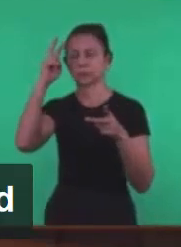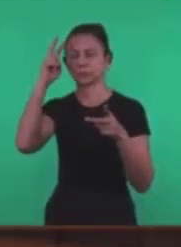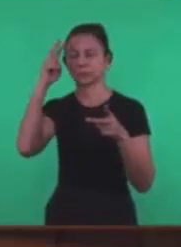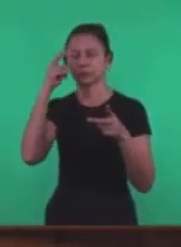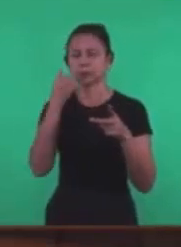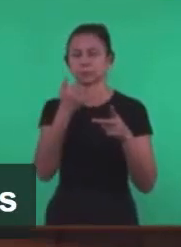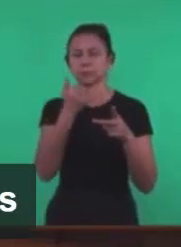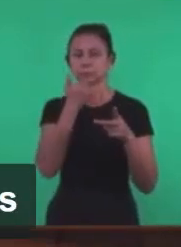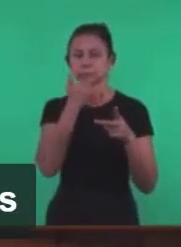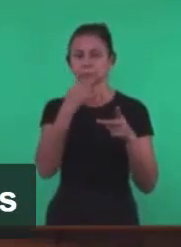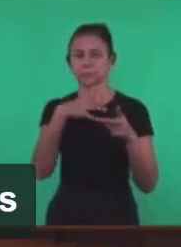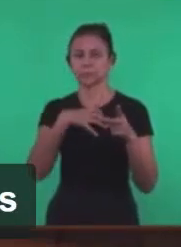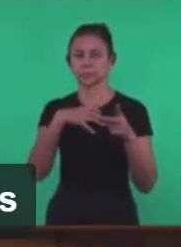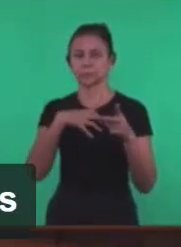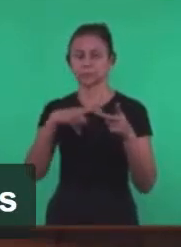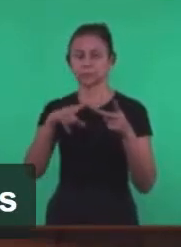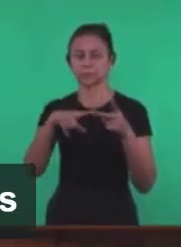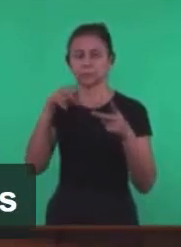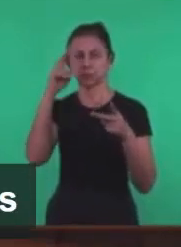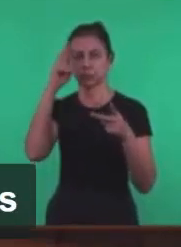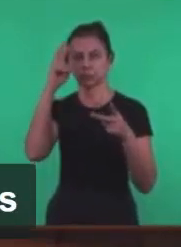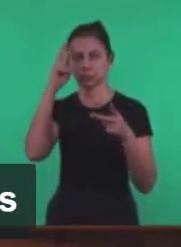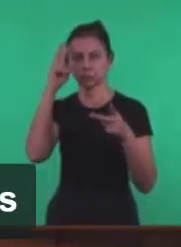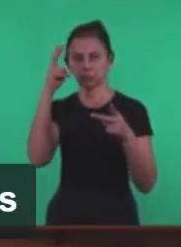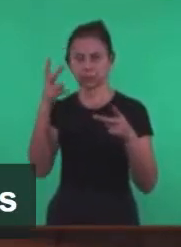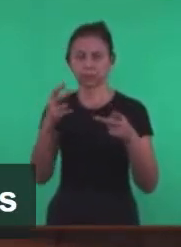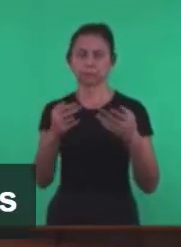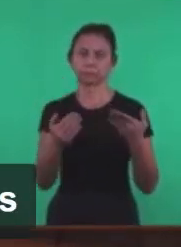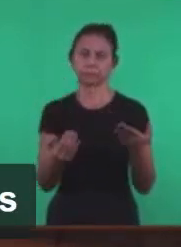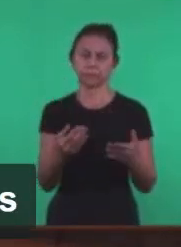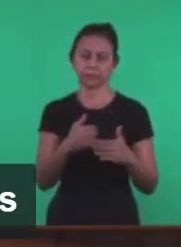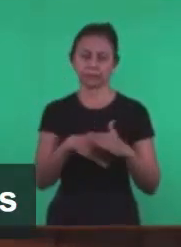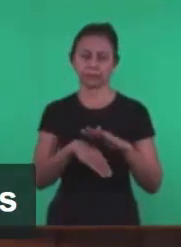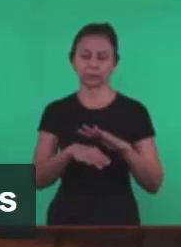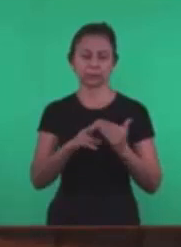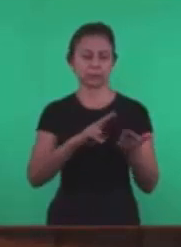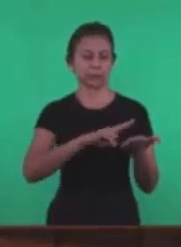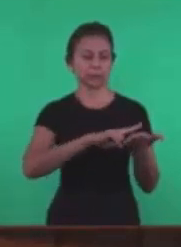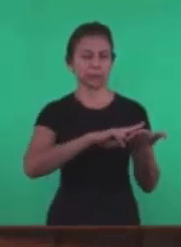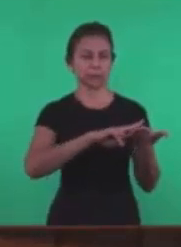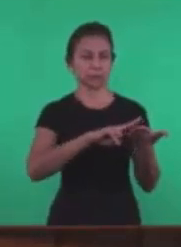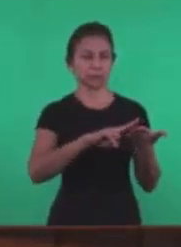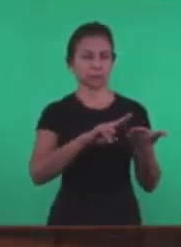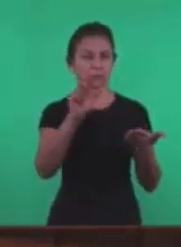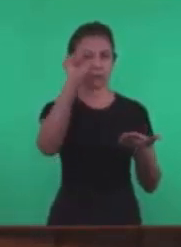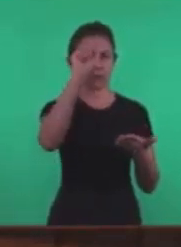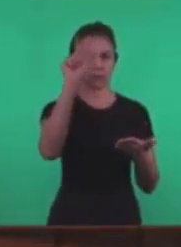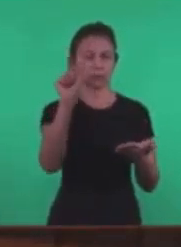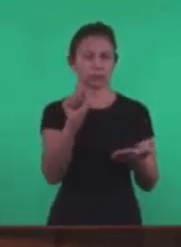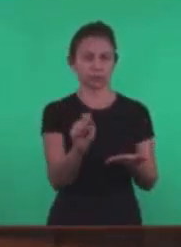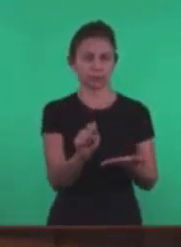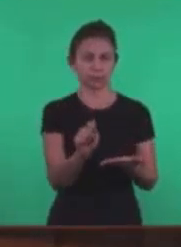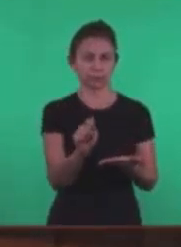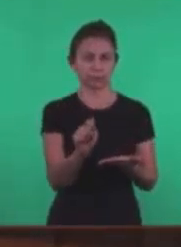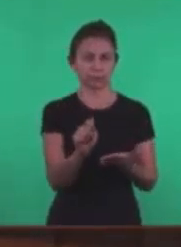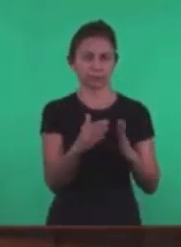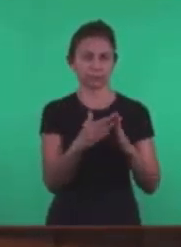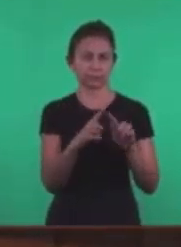fato Mencionado Nas sete cartas Às igrejas da Ásia Quando